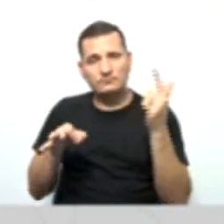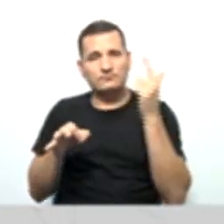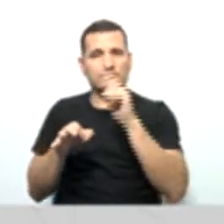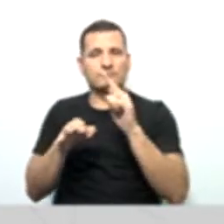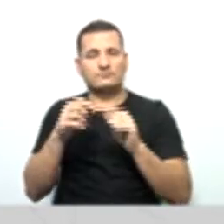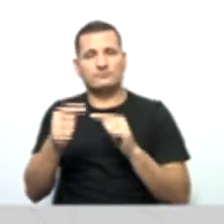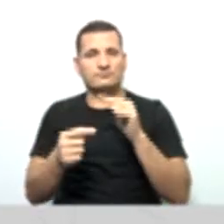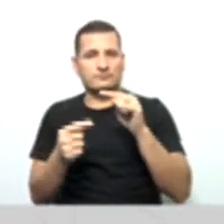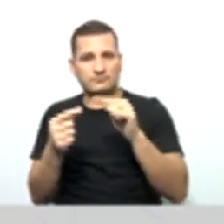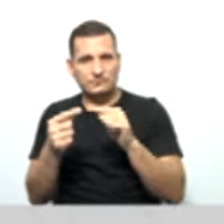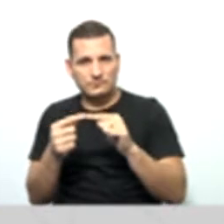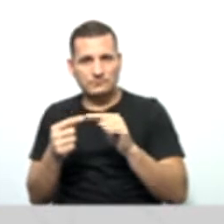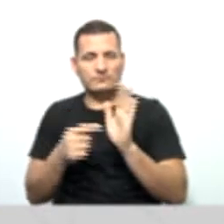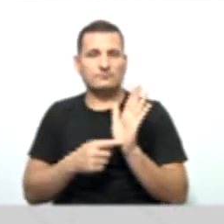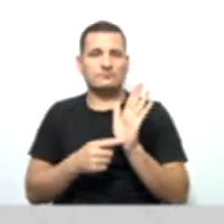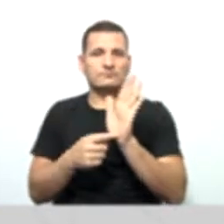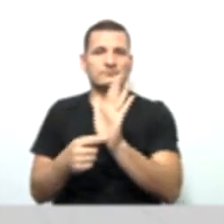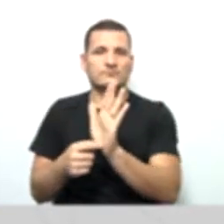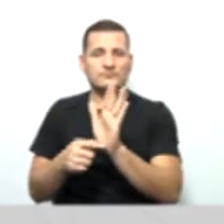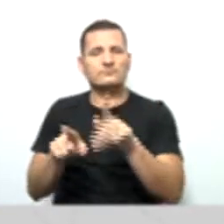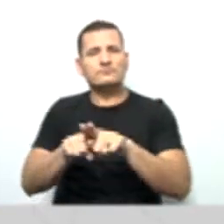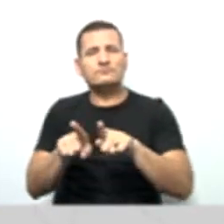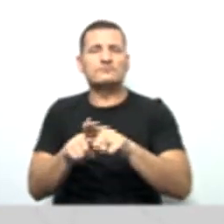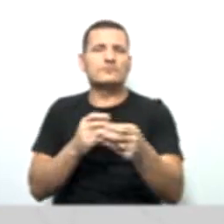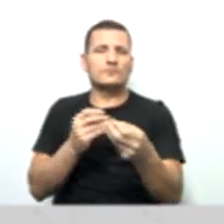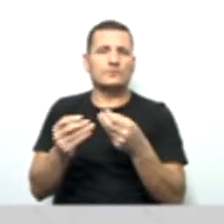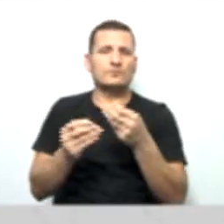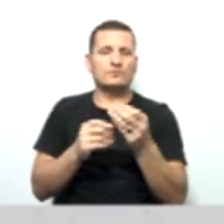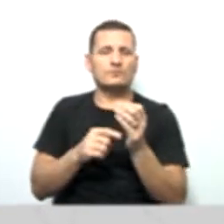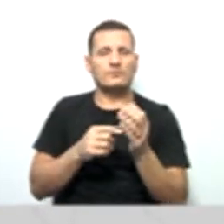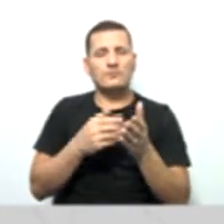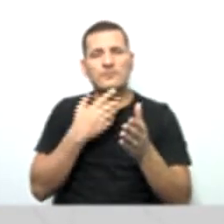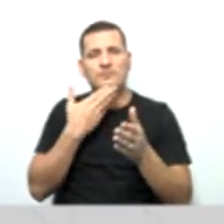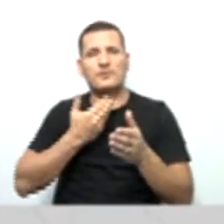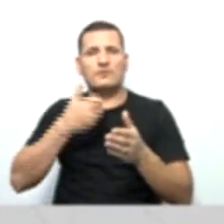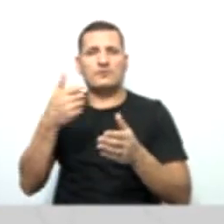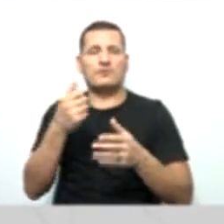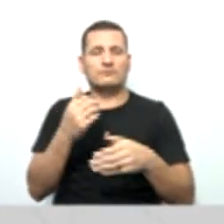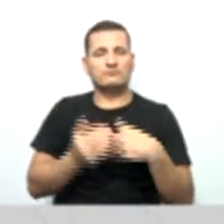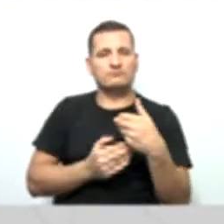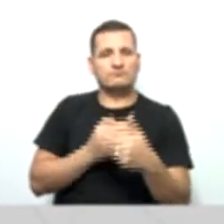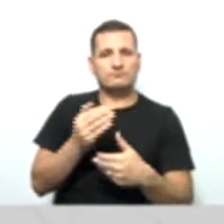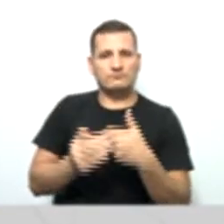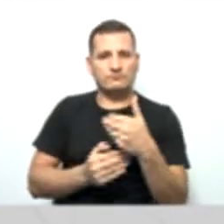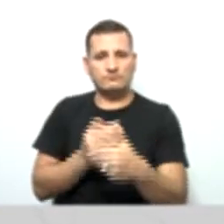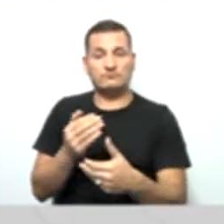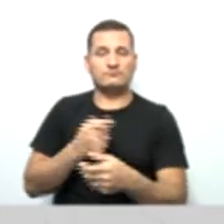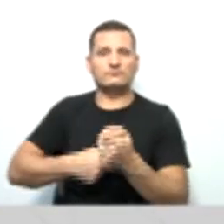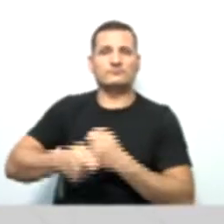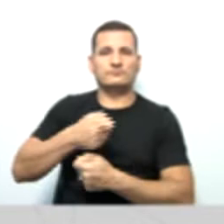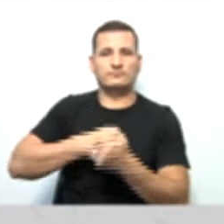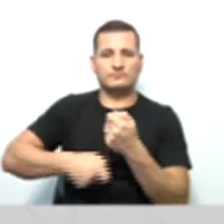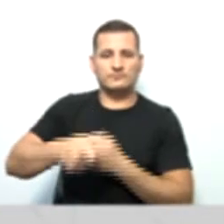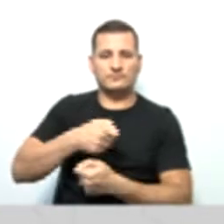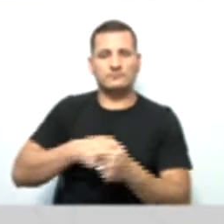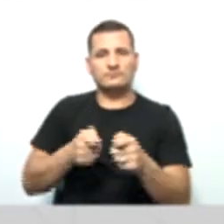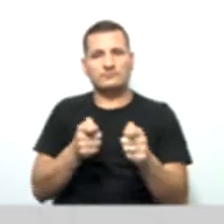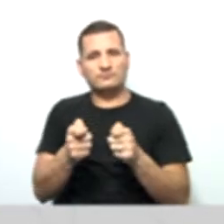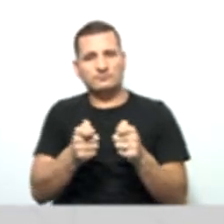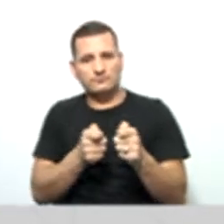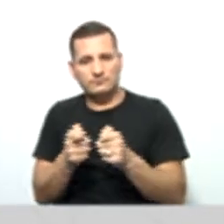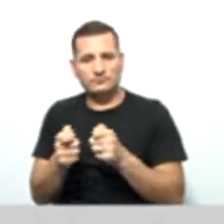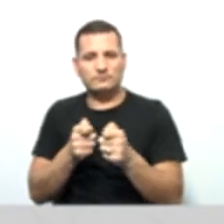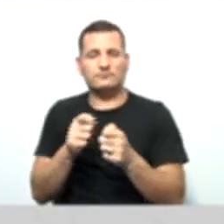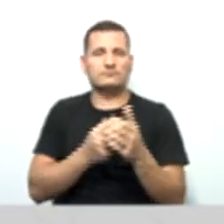metas, apresentar o subsídio para aperfeiçoar todos os procedimentos, tanto administrativo, de controle de